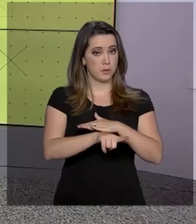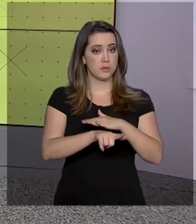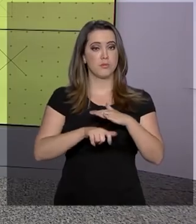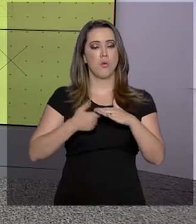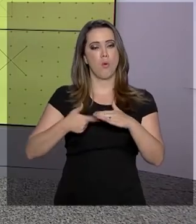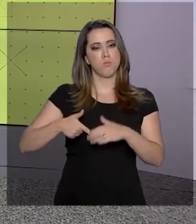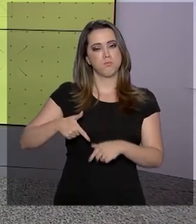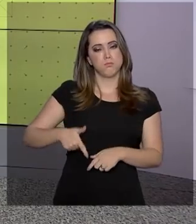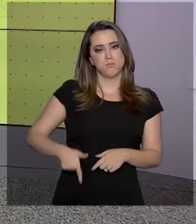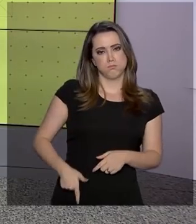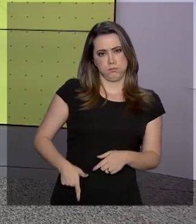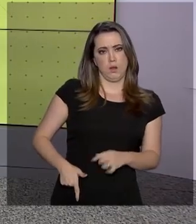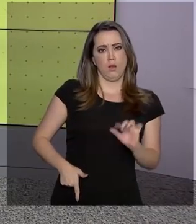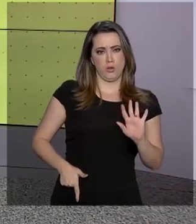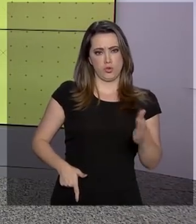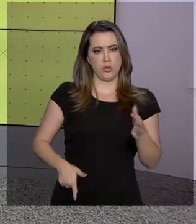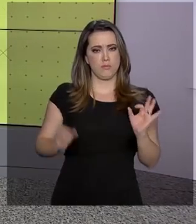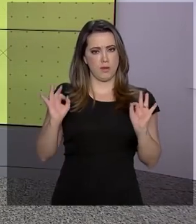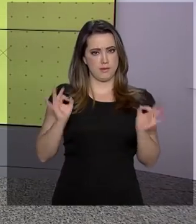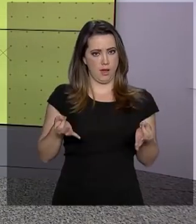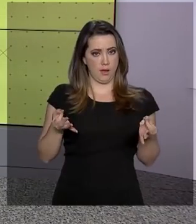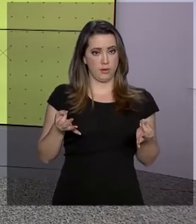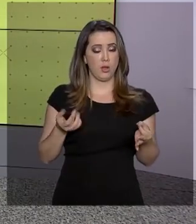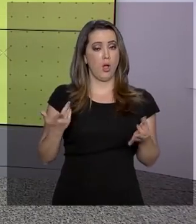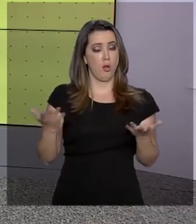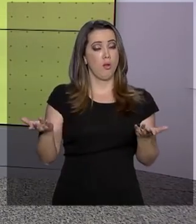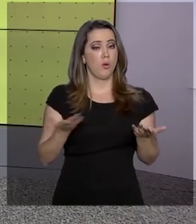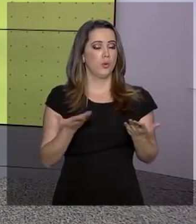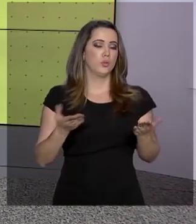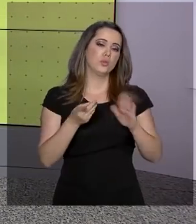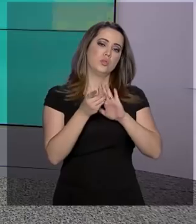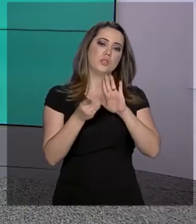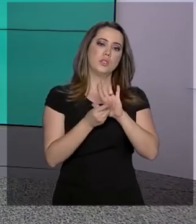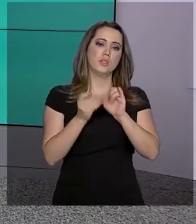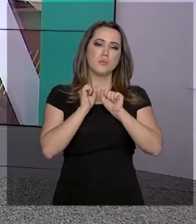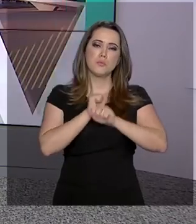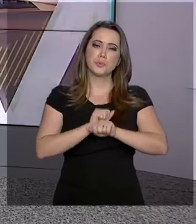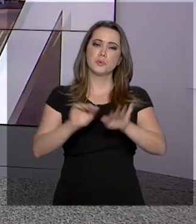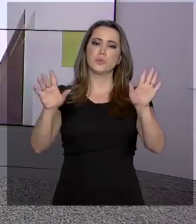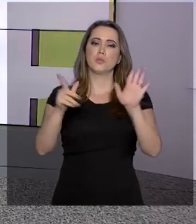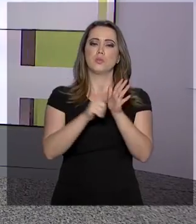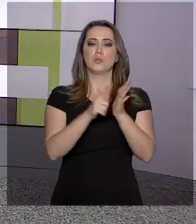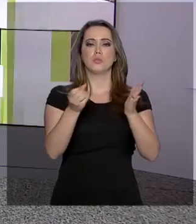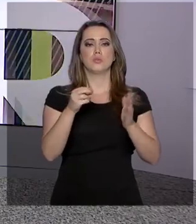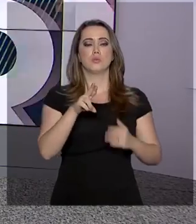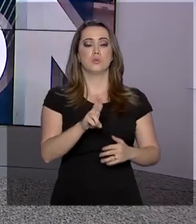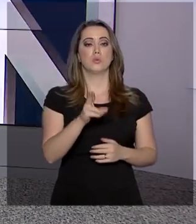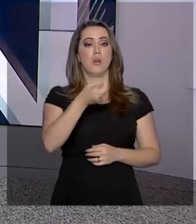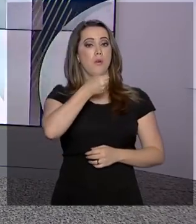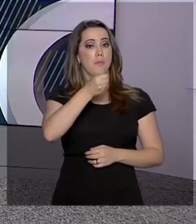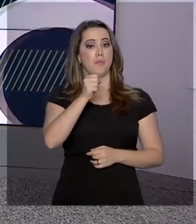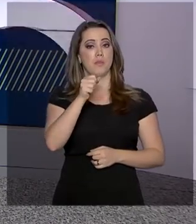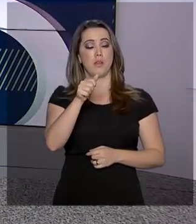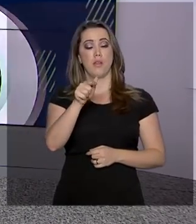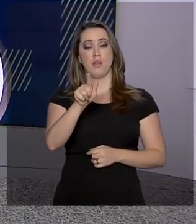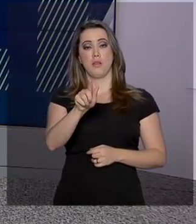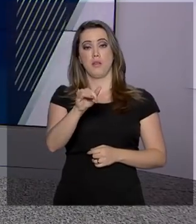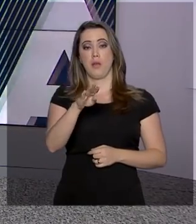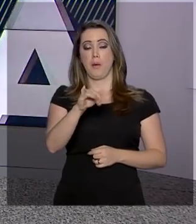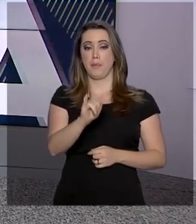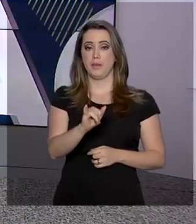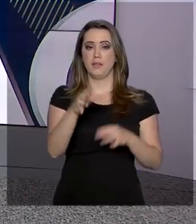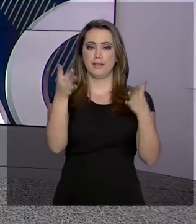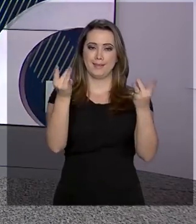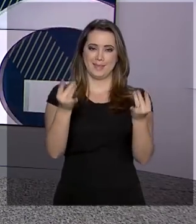no país já estão valendo. O novo decreto foi publicado hoje no Diário Oficial. A repórter Gabriela Noronha está no Palácio do Planalto